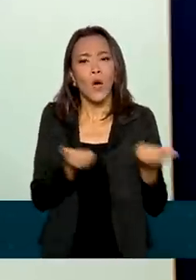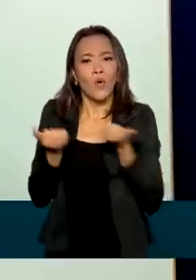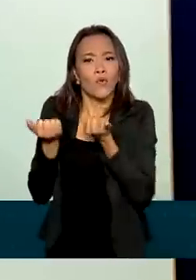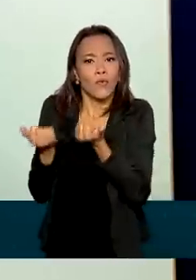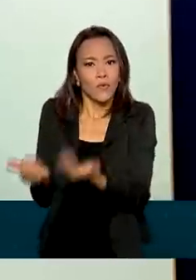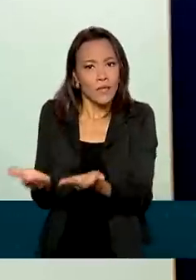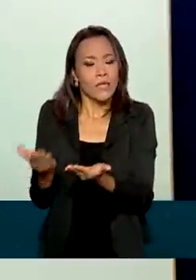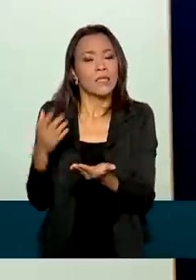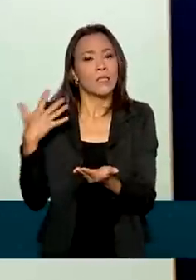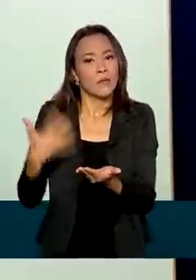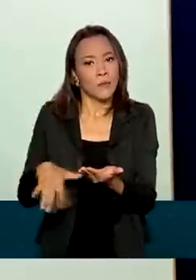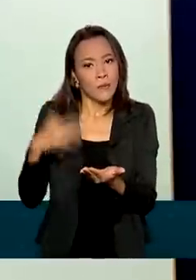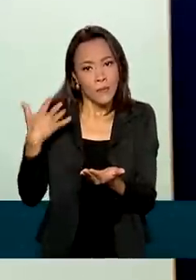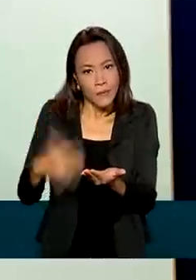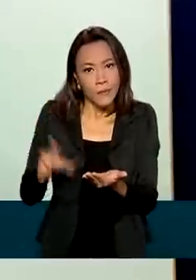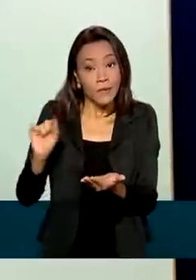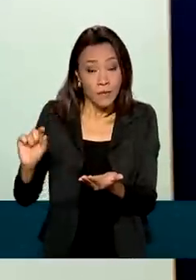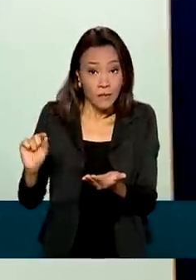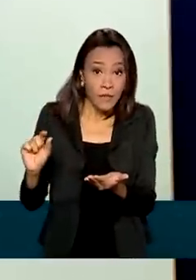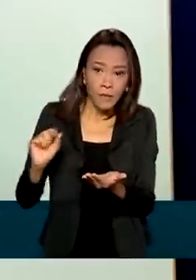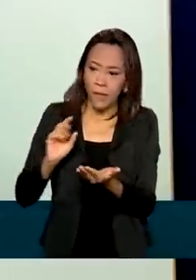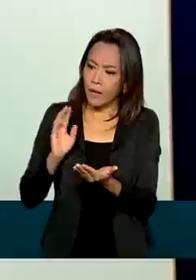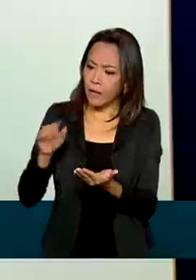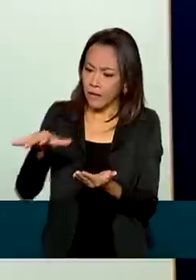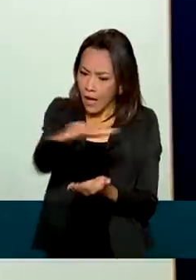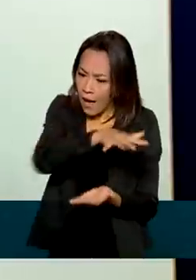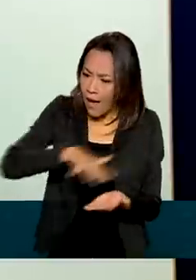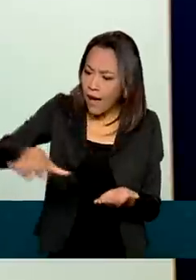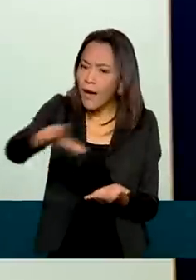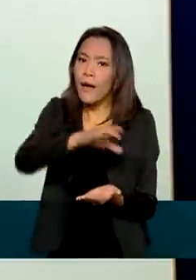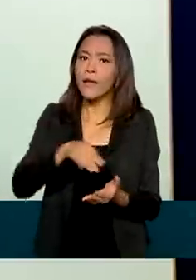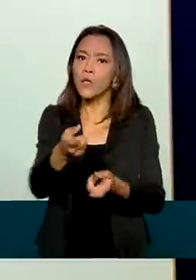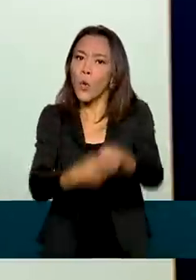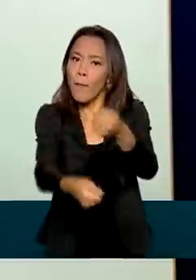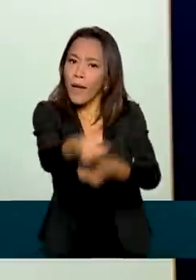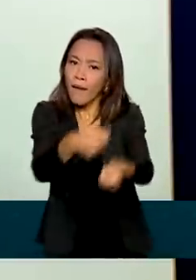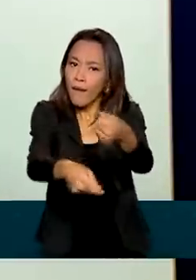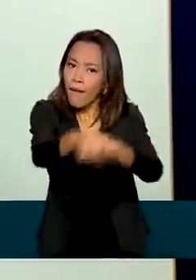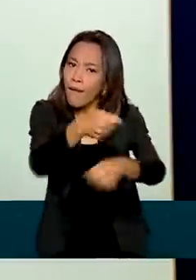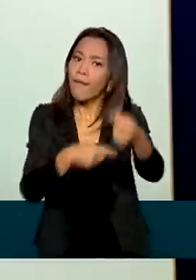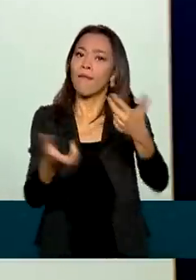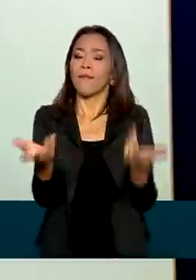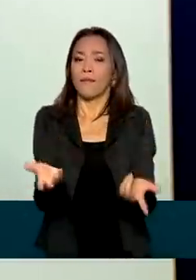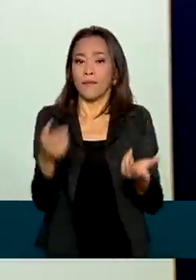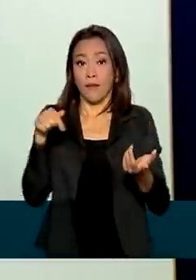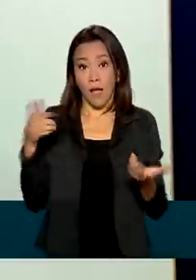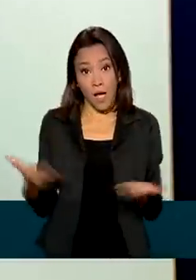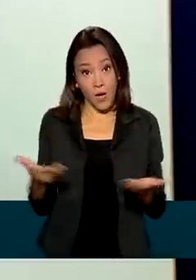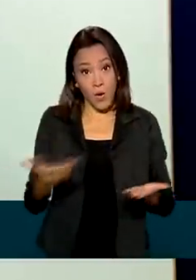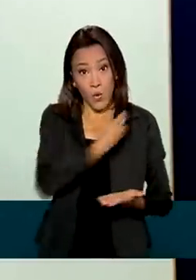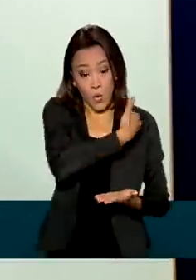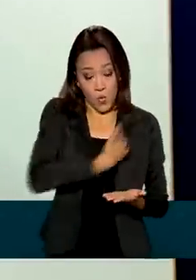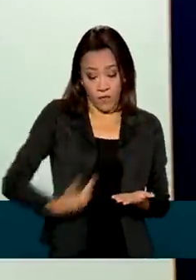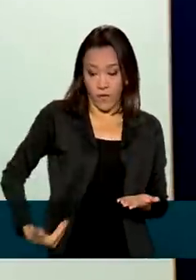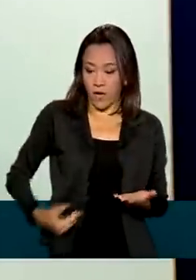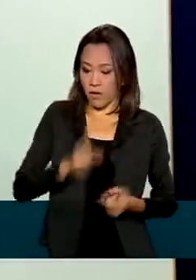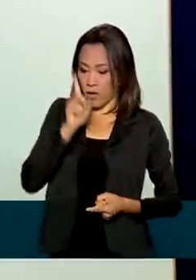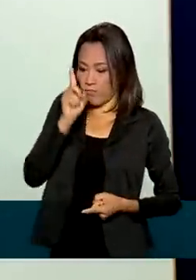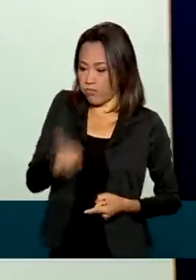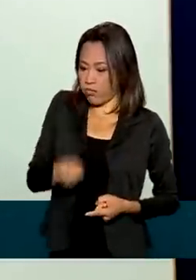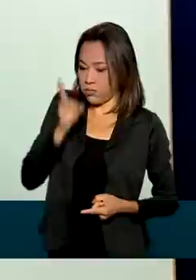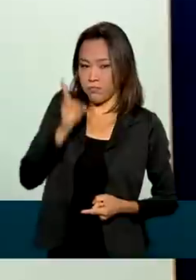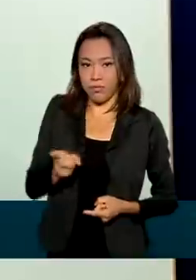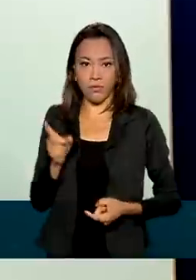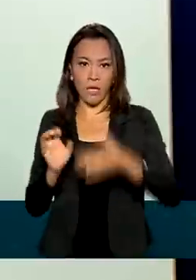prevista de ações para todo o mercado. E o resultado disso será que o governo deixará de ser o acionista majoritário